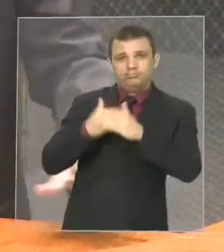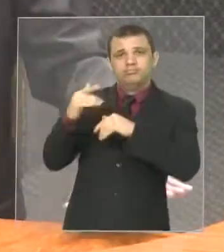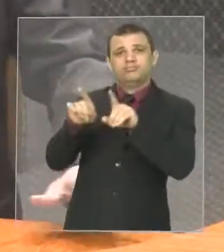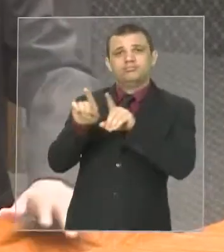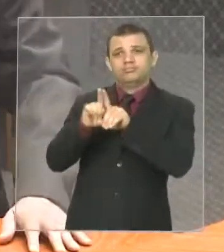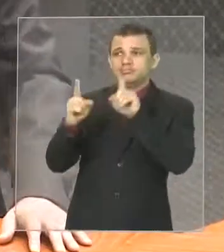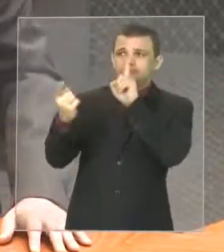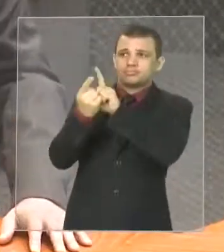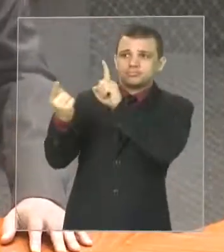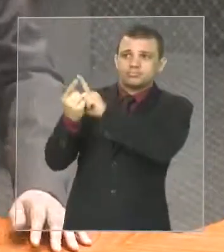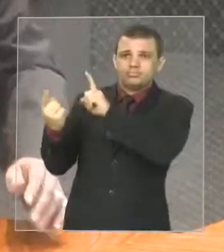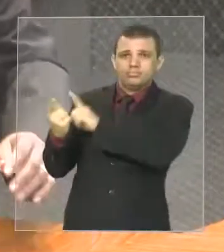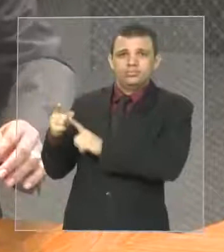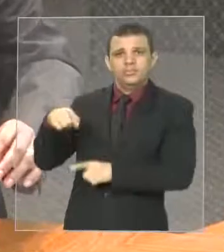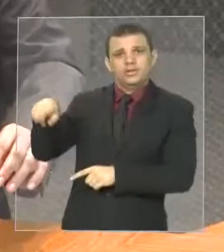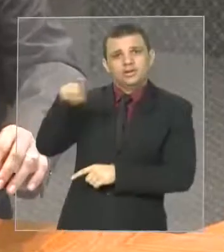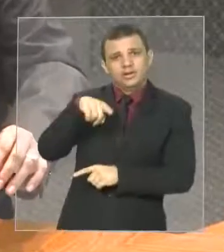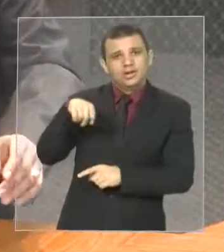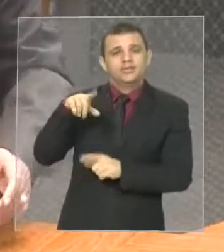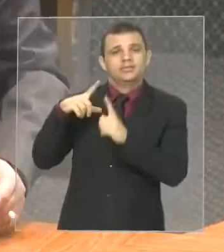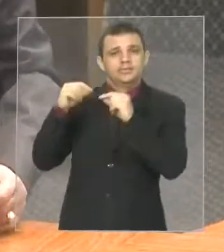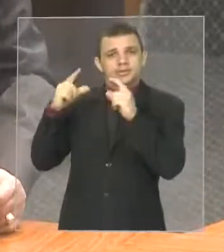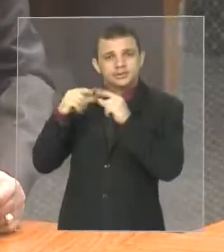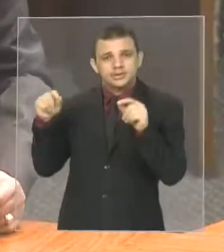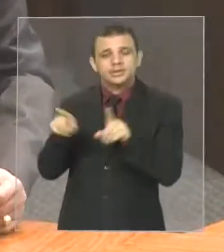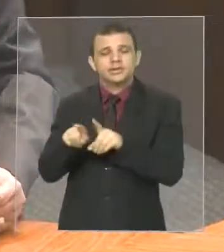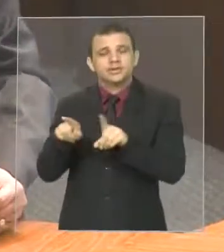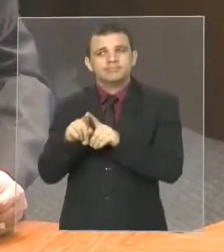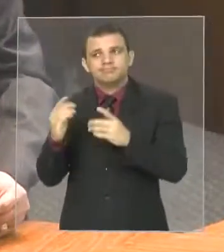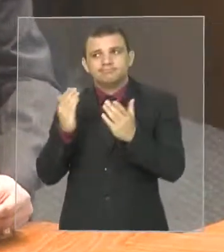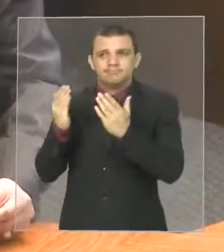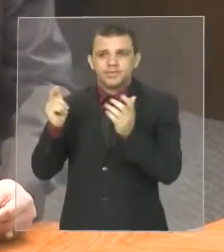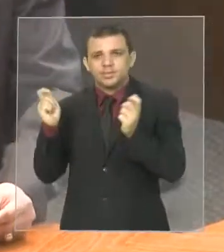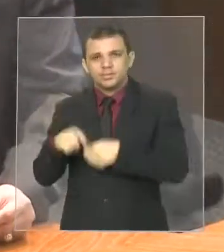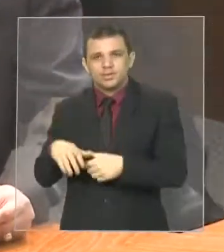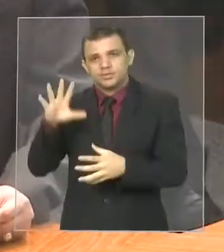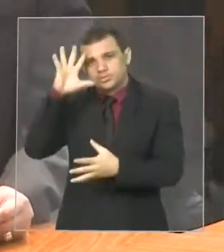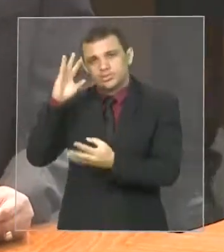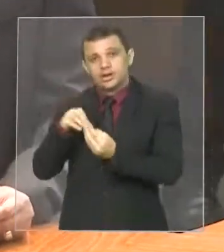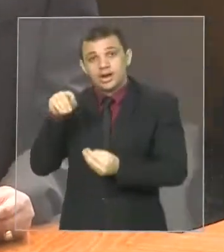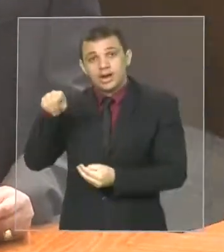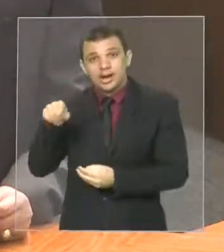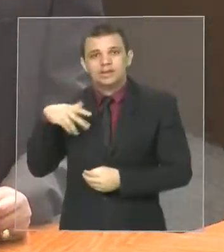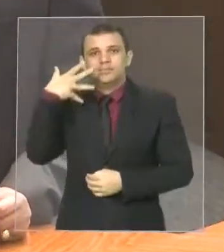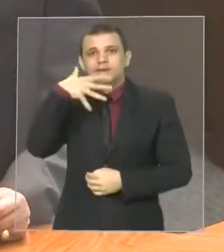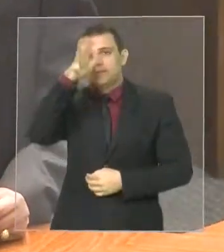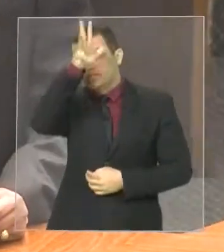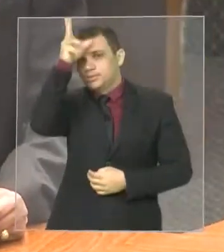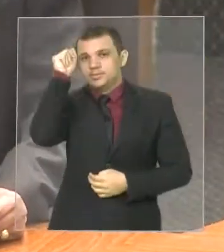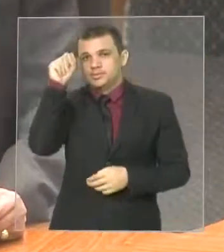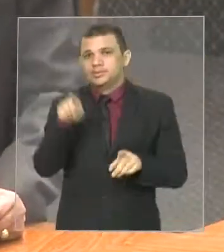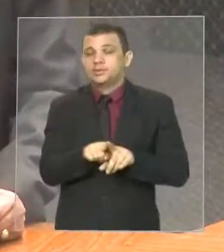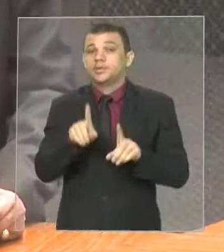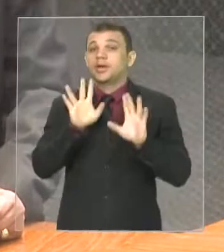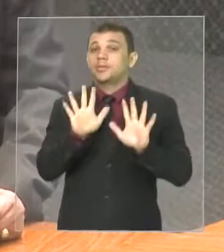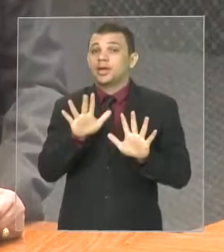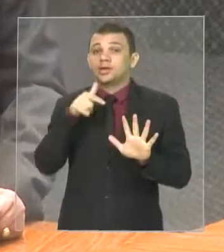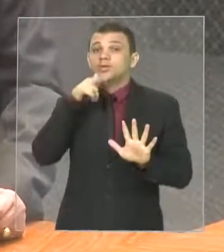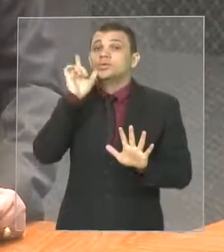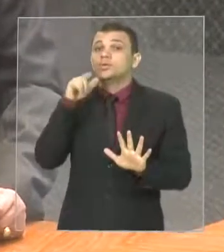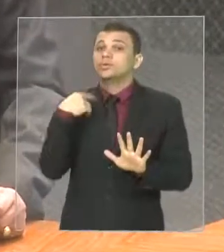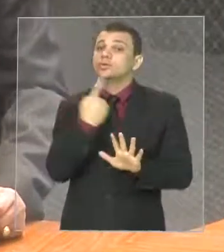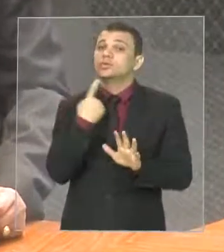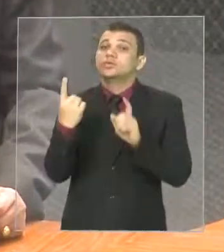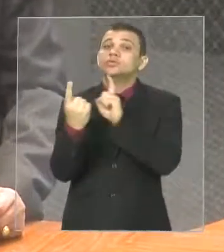no Parlamento Amazônico, mas também eu quero fazer referência na manhã de hoje da agenda que nós tivemos com o Secretário Nacional da